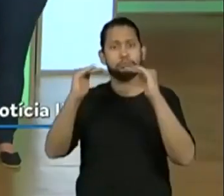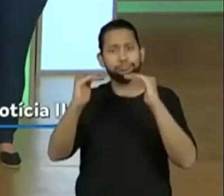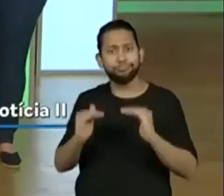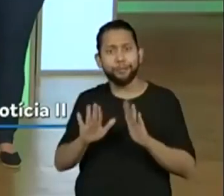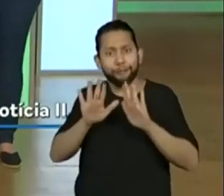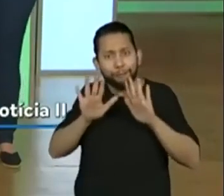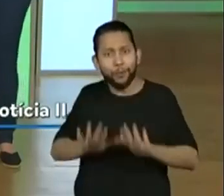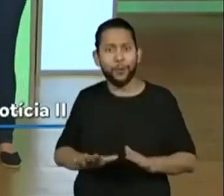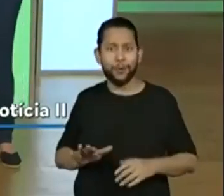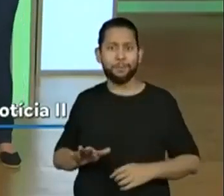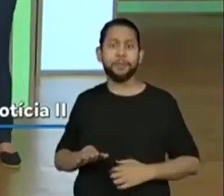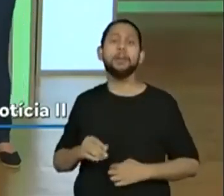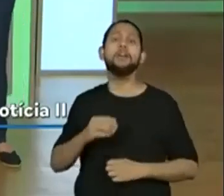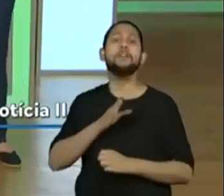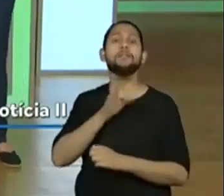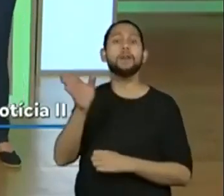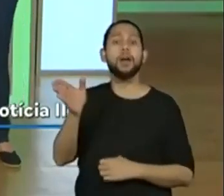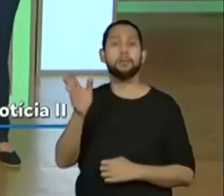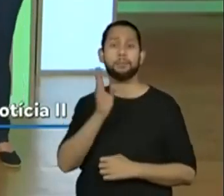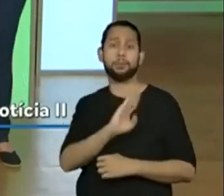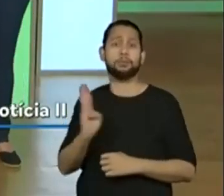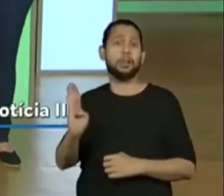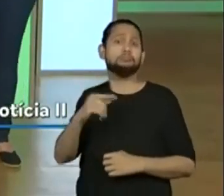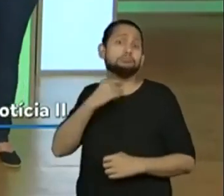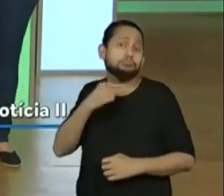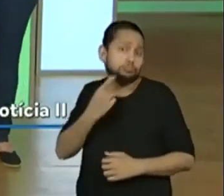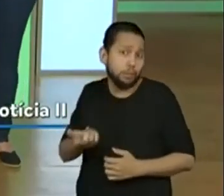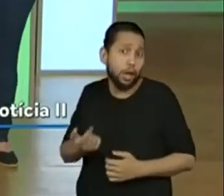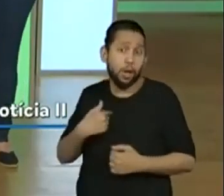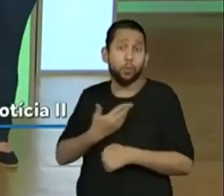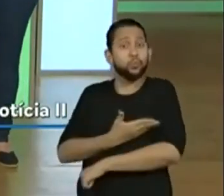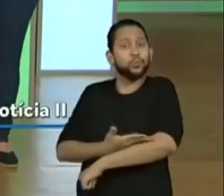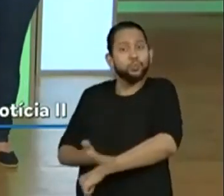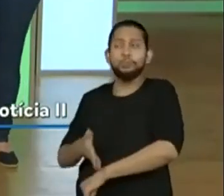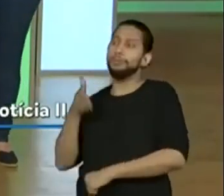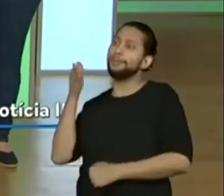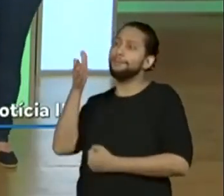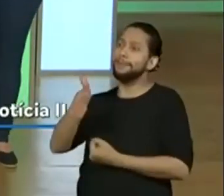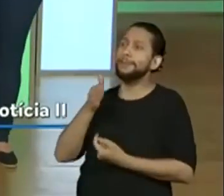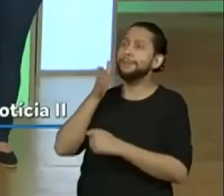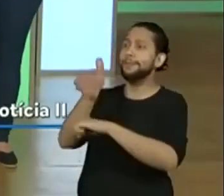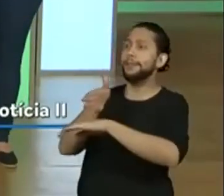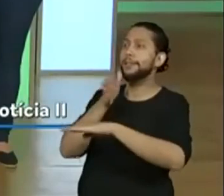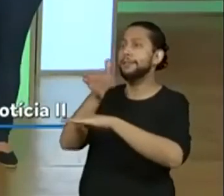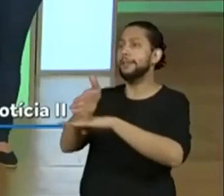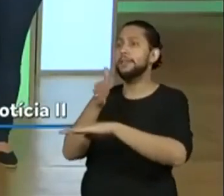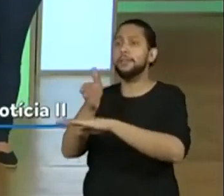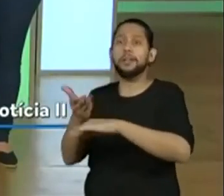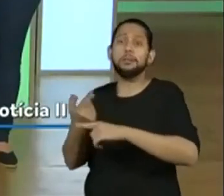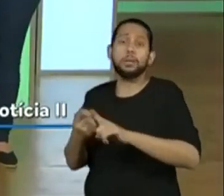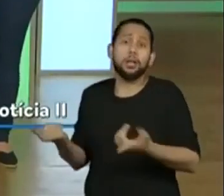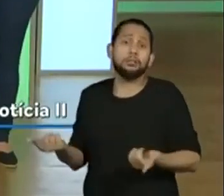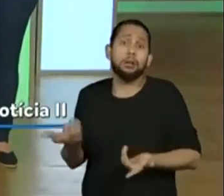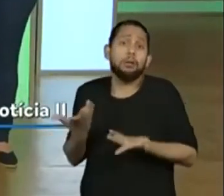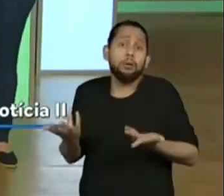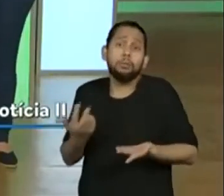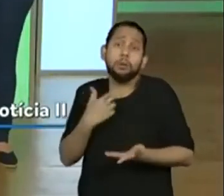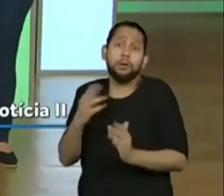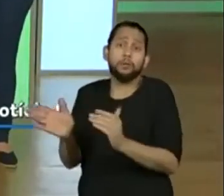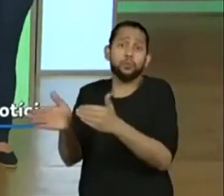podia ir até a biblioteca e estava acostumado a ir à biblioteca, agora tem a ajuda aí da